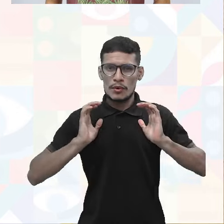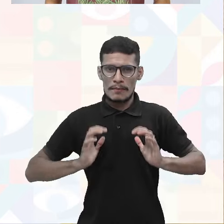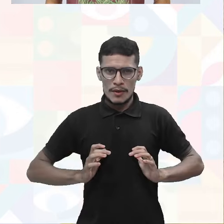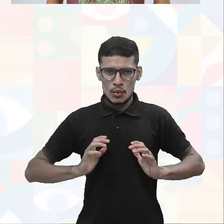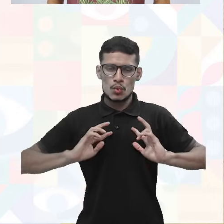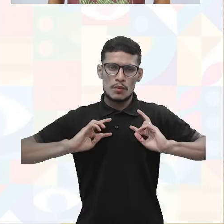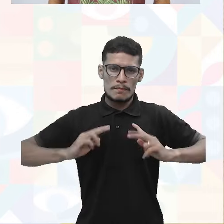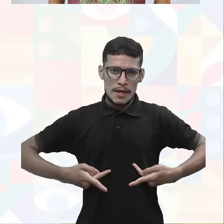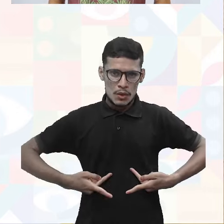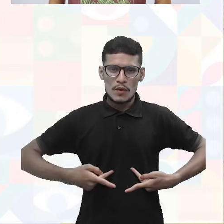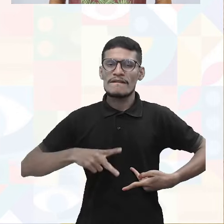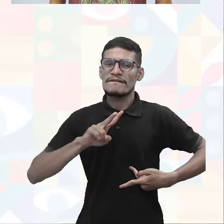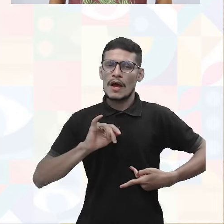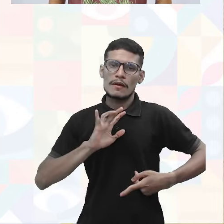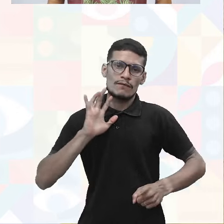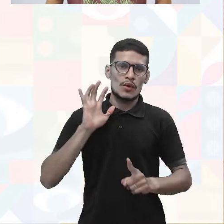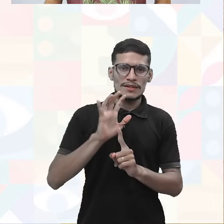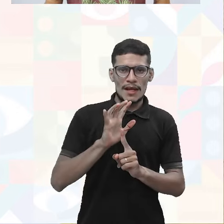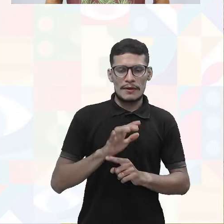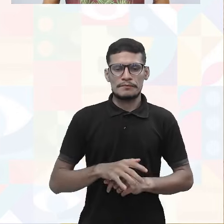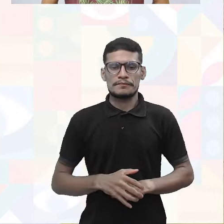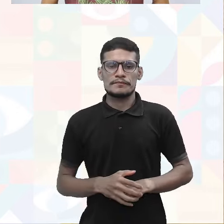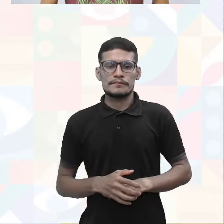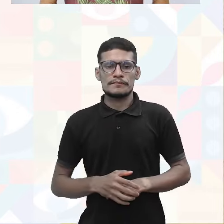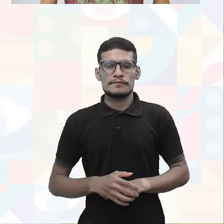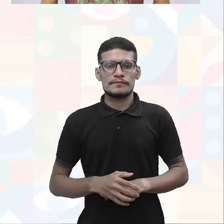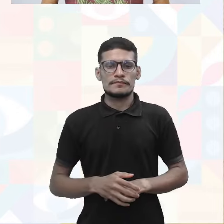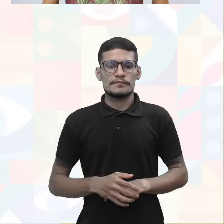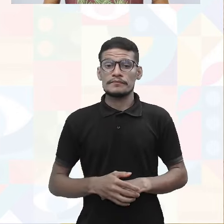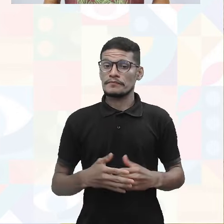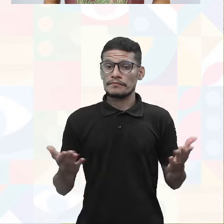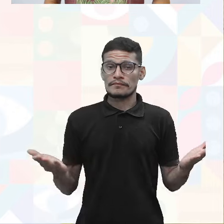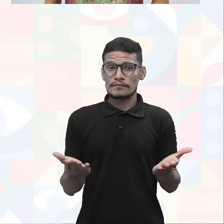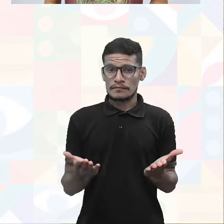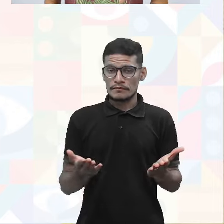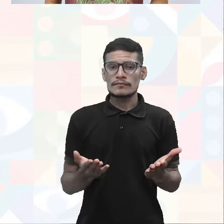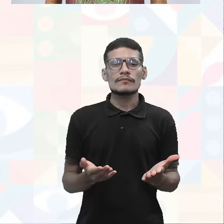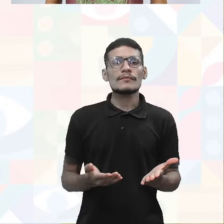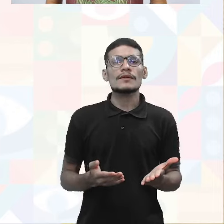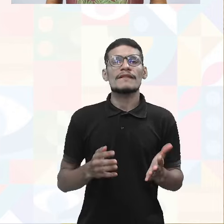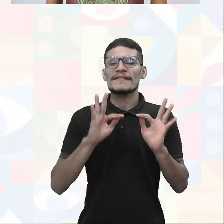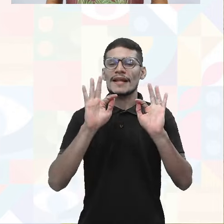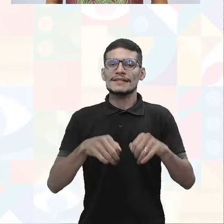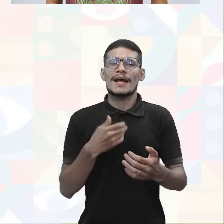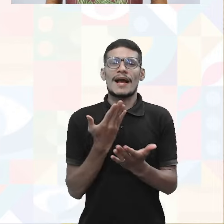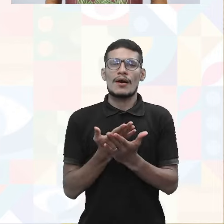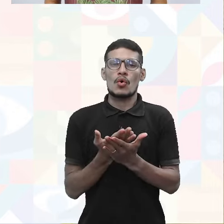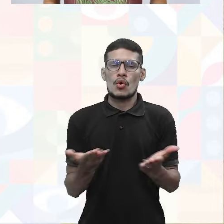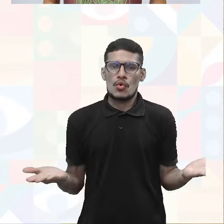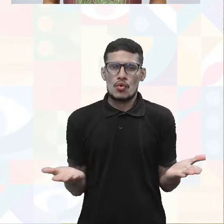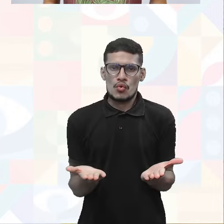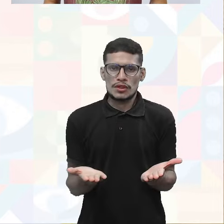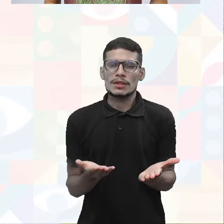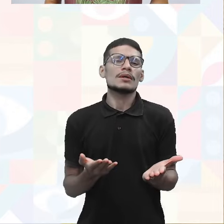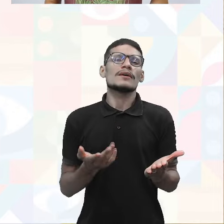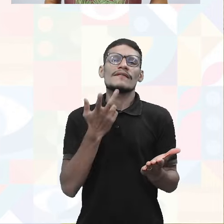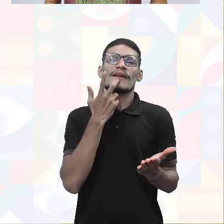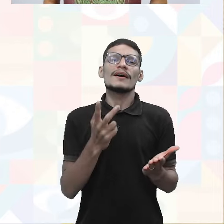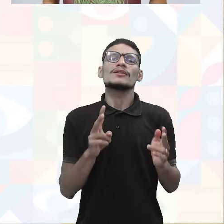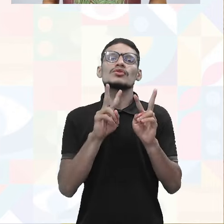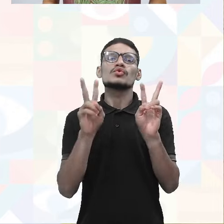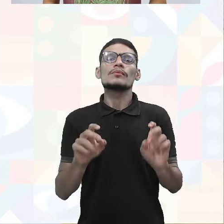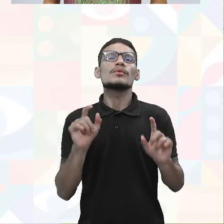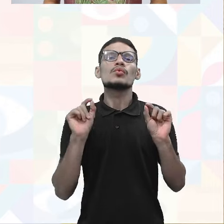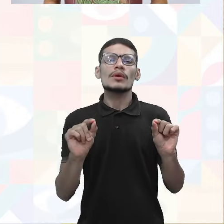humano. Isso aí influencia bastante. E aqui, a gente vai finalizando o nosso assunto para falar um pouquinho